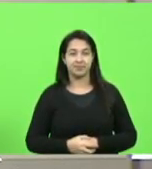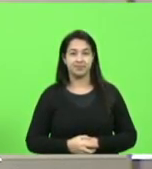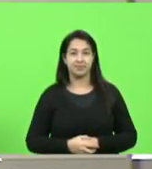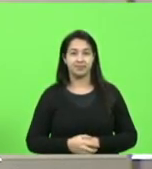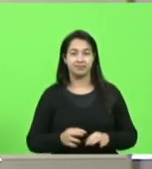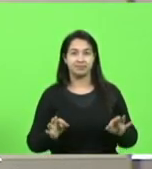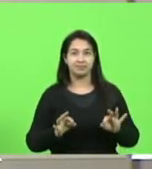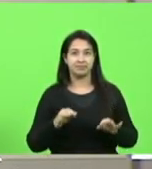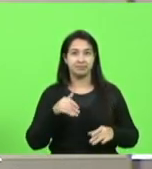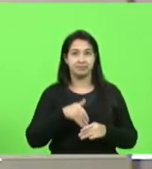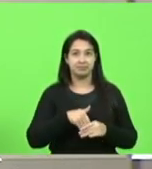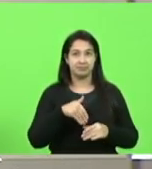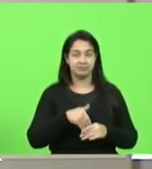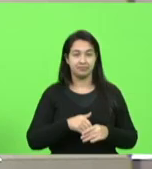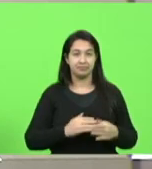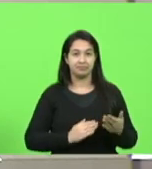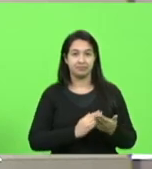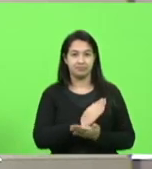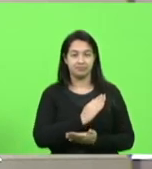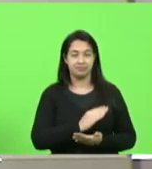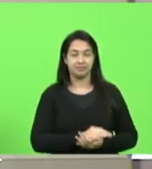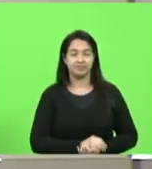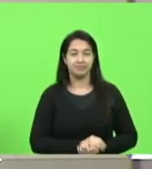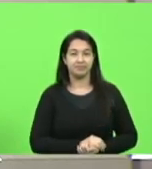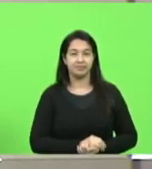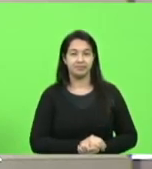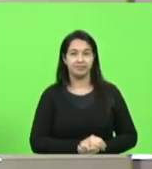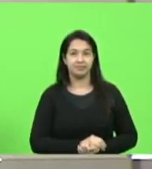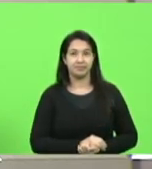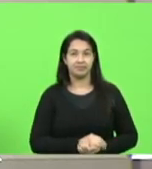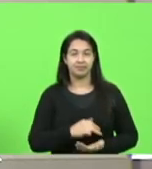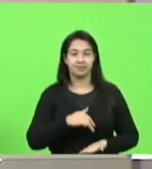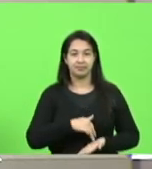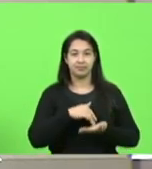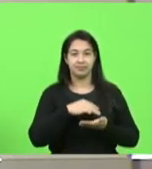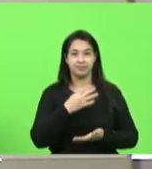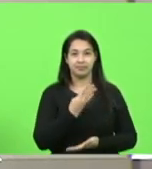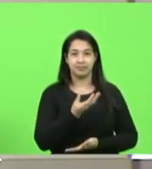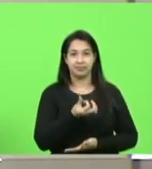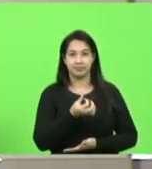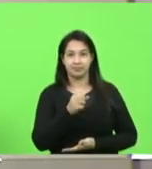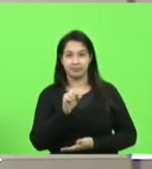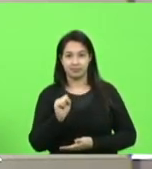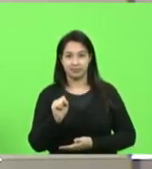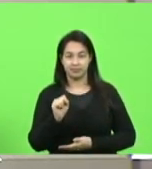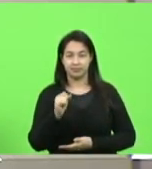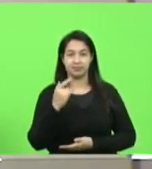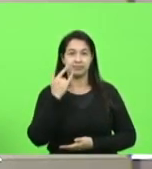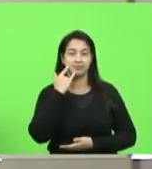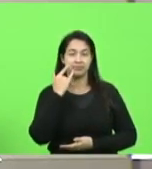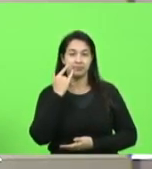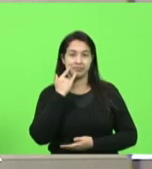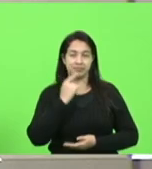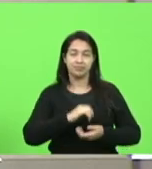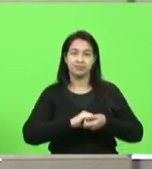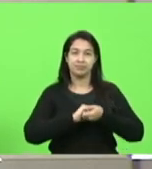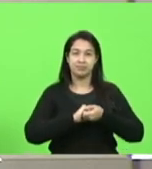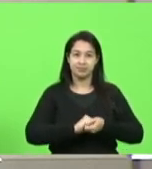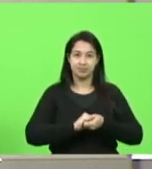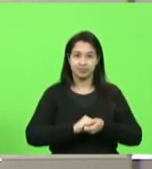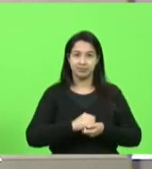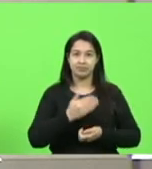votação? Aprovado. Moção número 468, deputado Mauro de Nadal, cumprimentando o